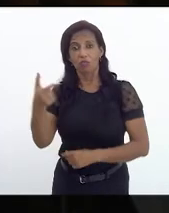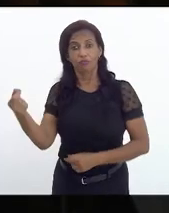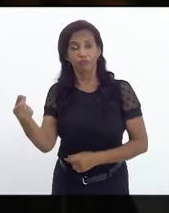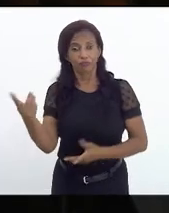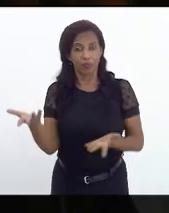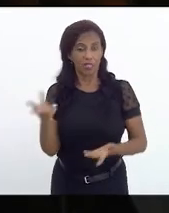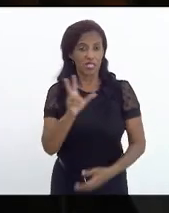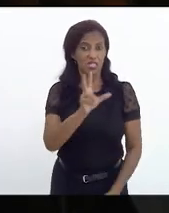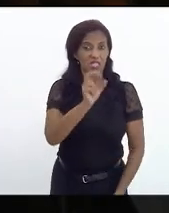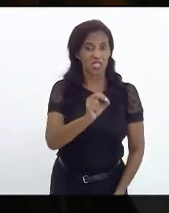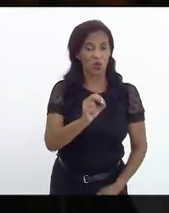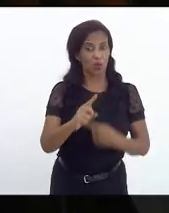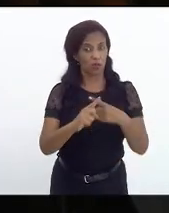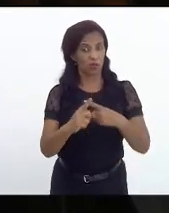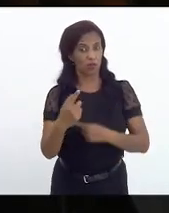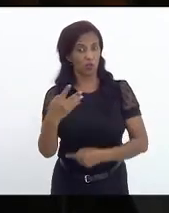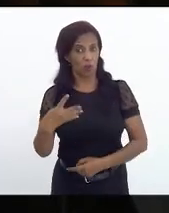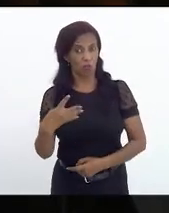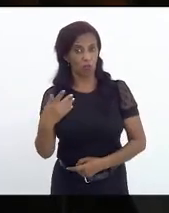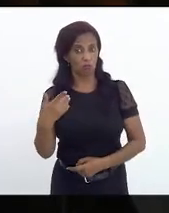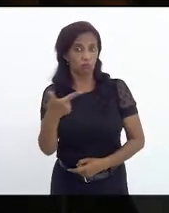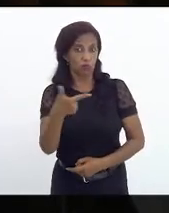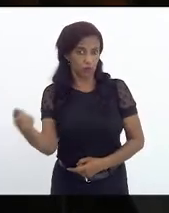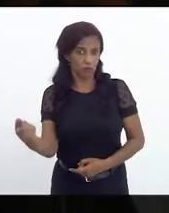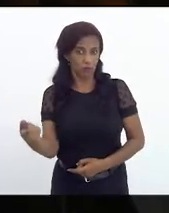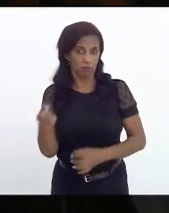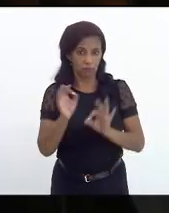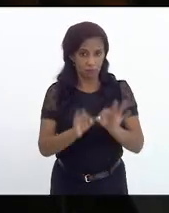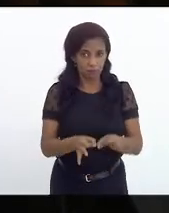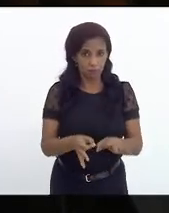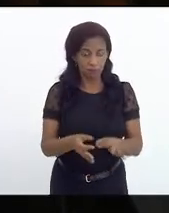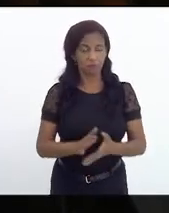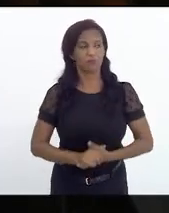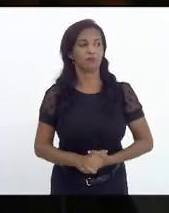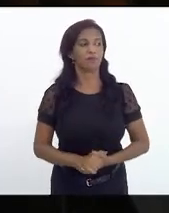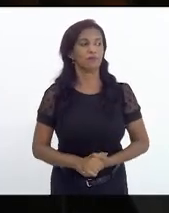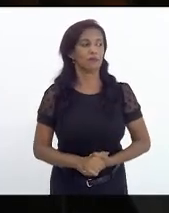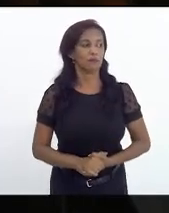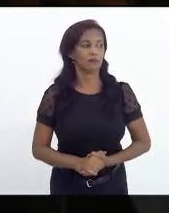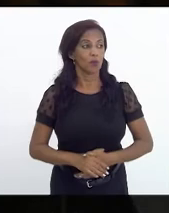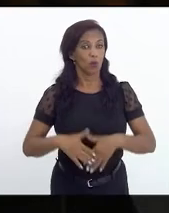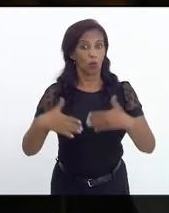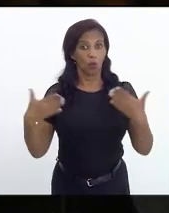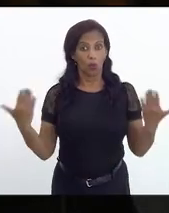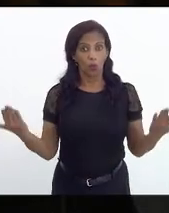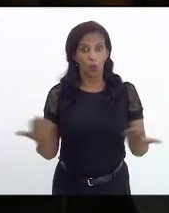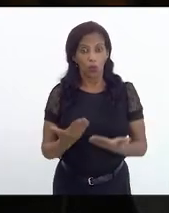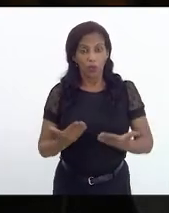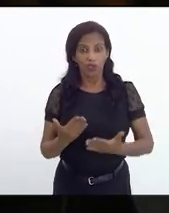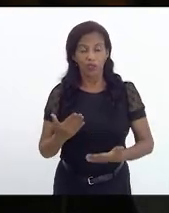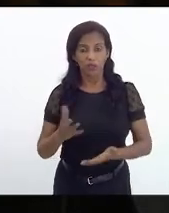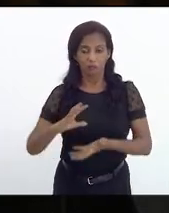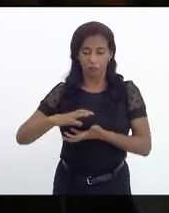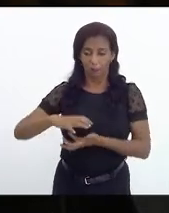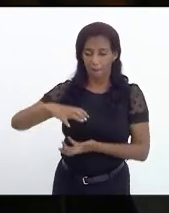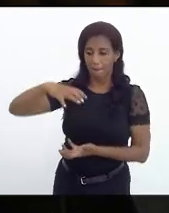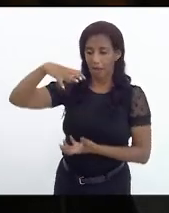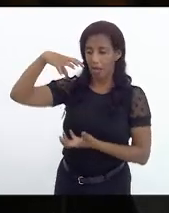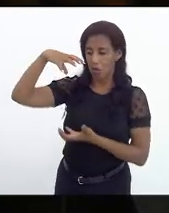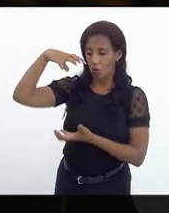50 vezes quatro. Hoje, o preço do barril